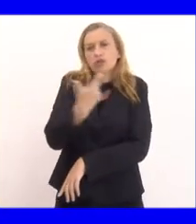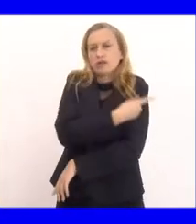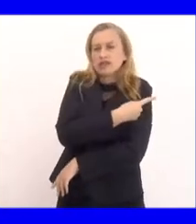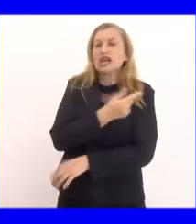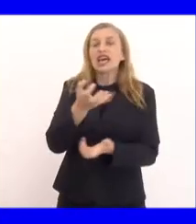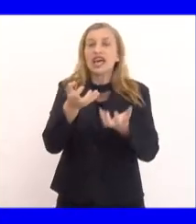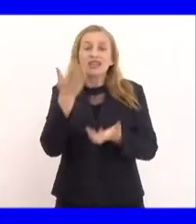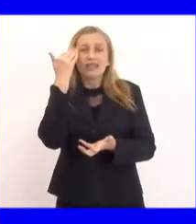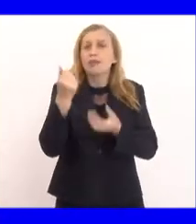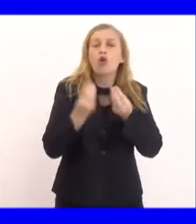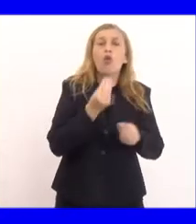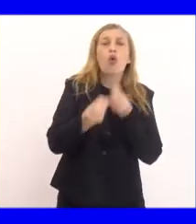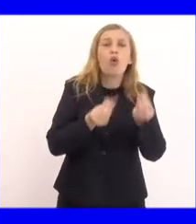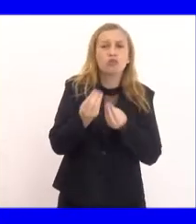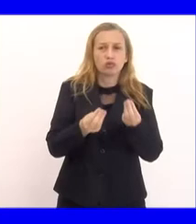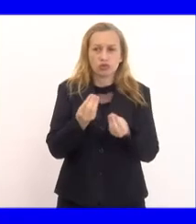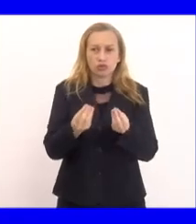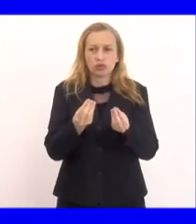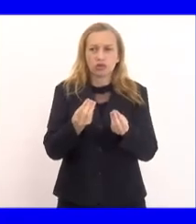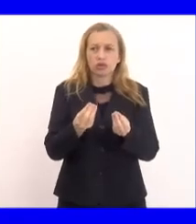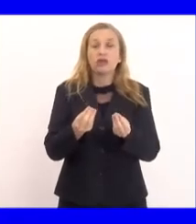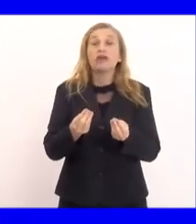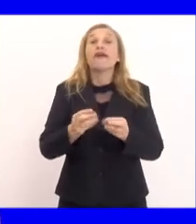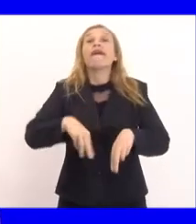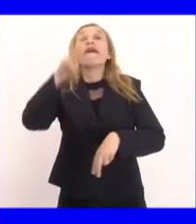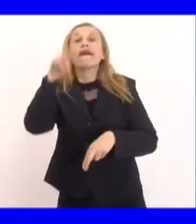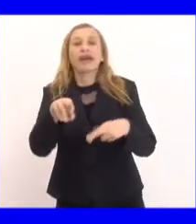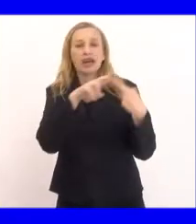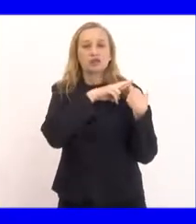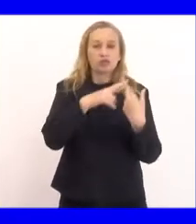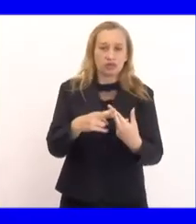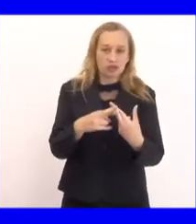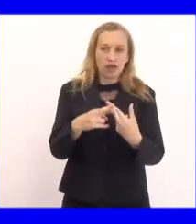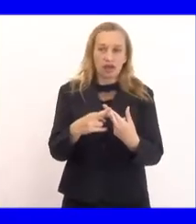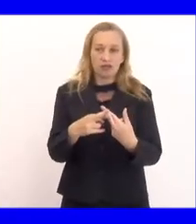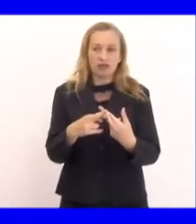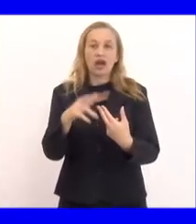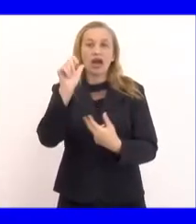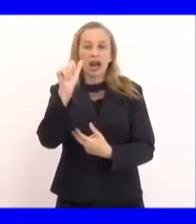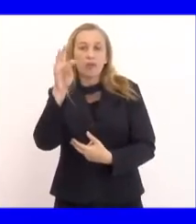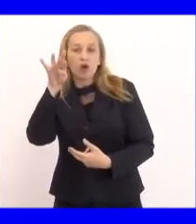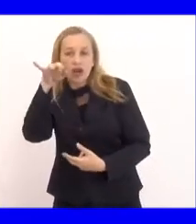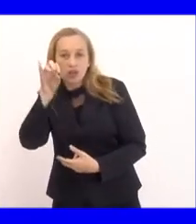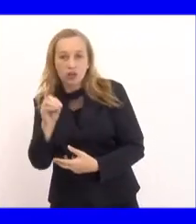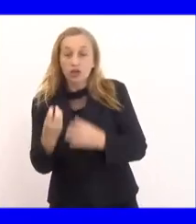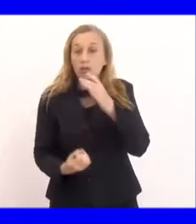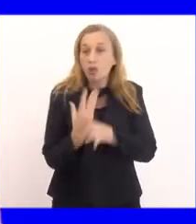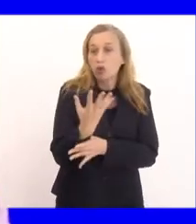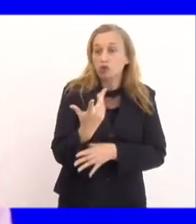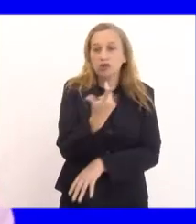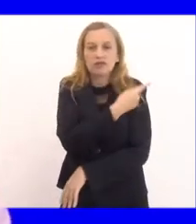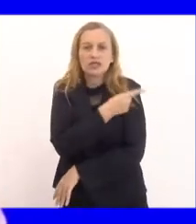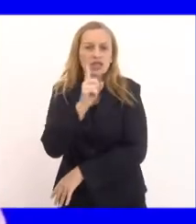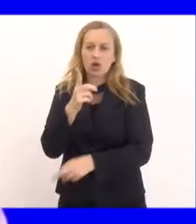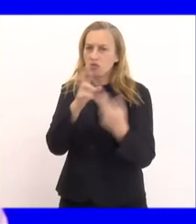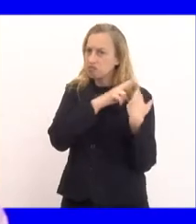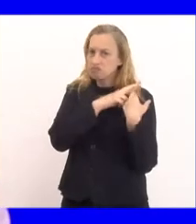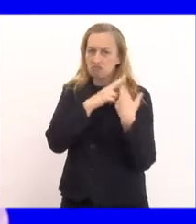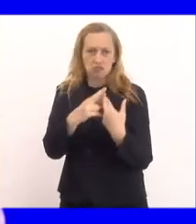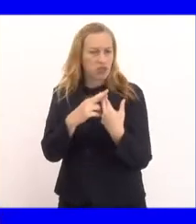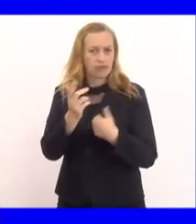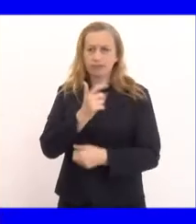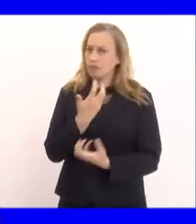A gente quer saber como que fica isso. Quem se responsabiliza? Os laboratórios que produzem a vacina não estão assumindo a